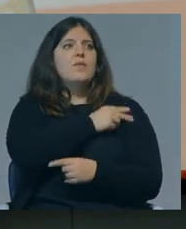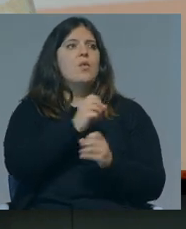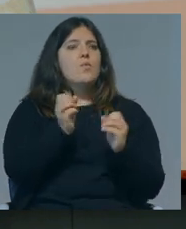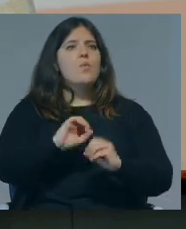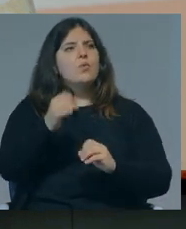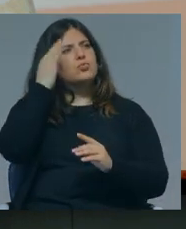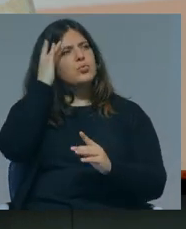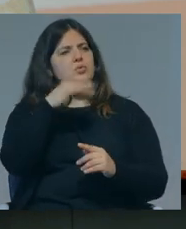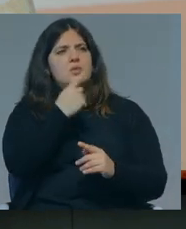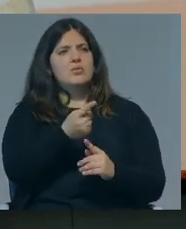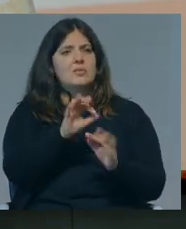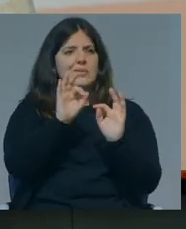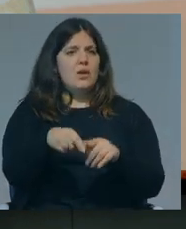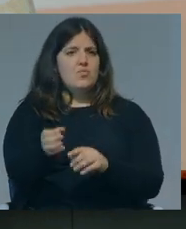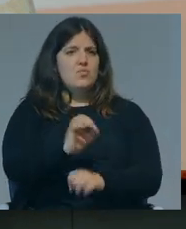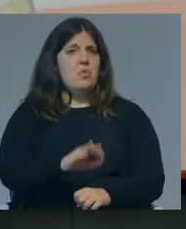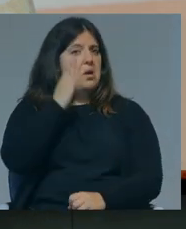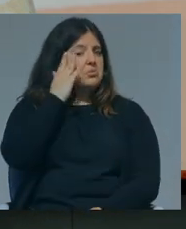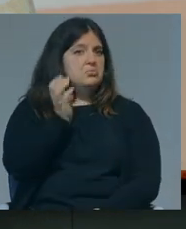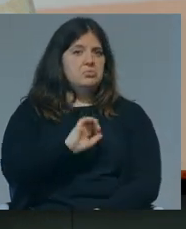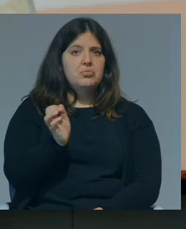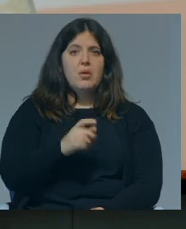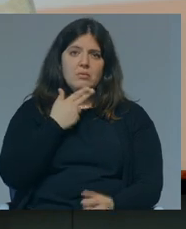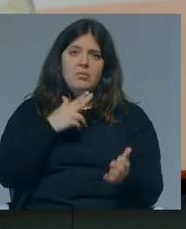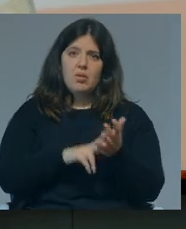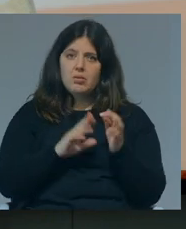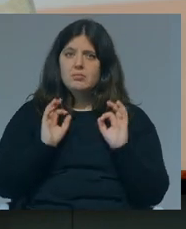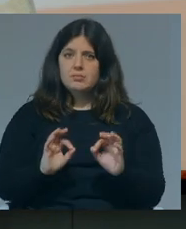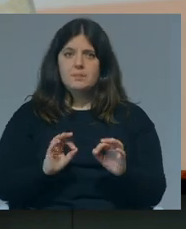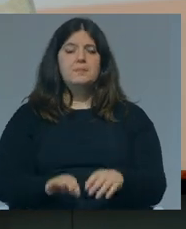acho eu, onde esses números que mencionaste não sejam assim. É mesmo verdade.